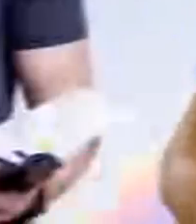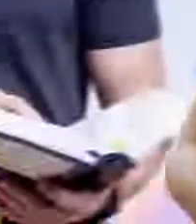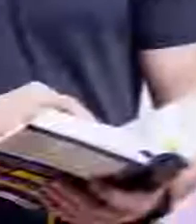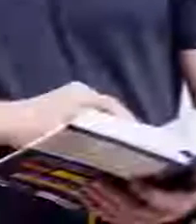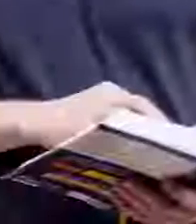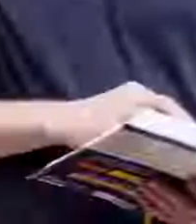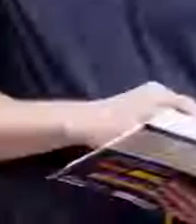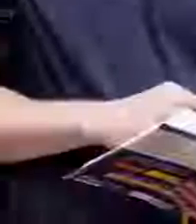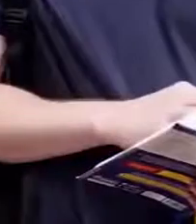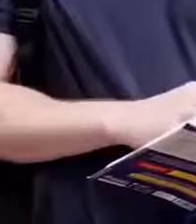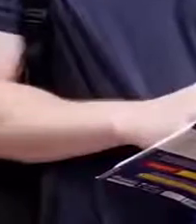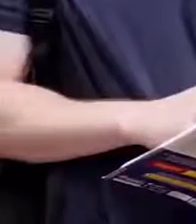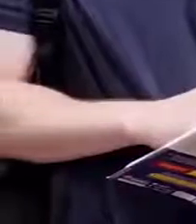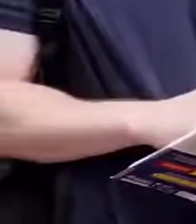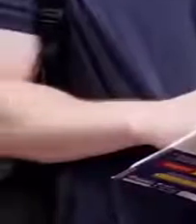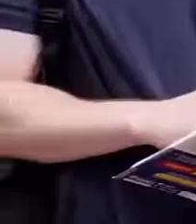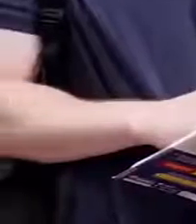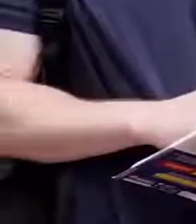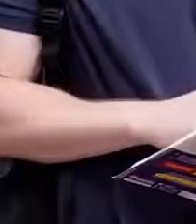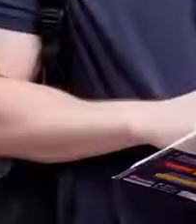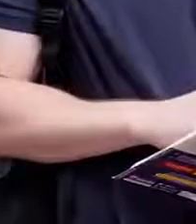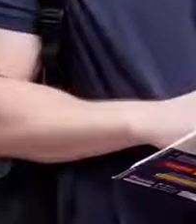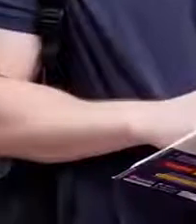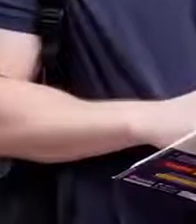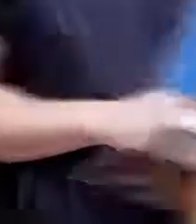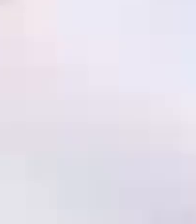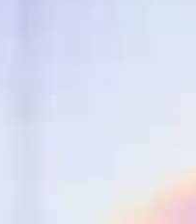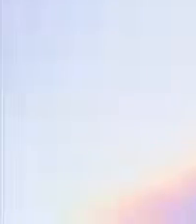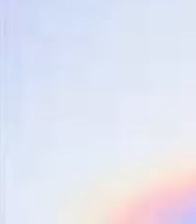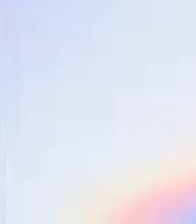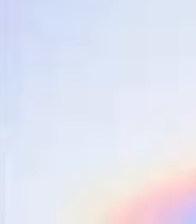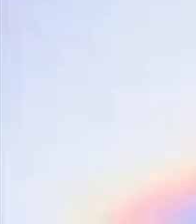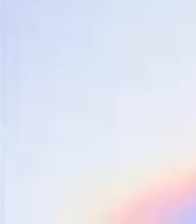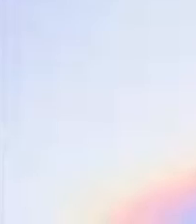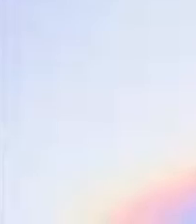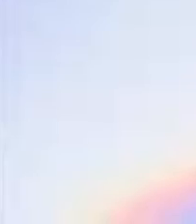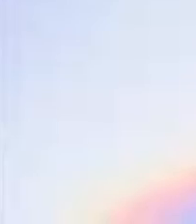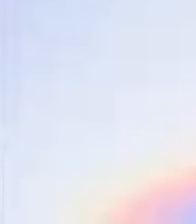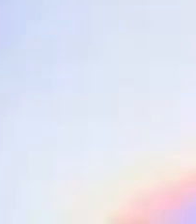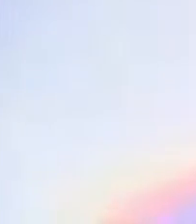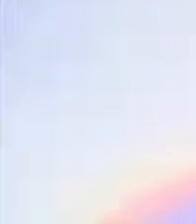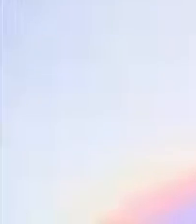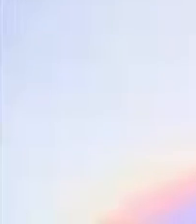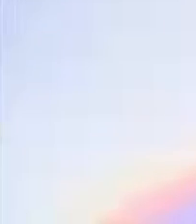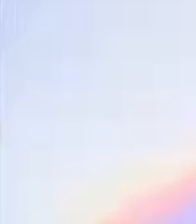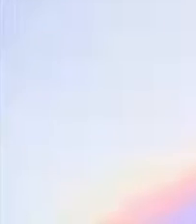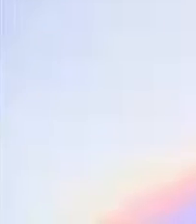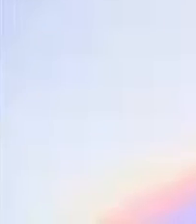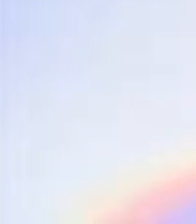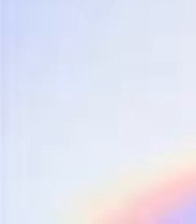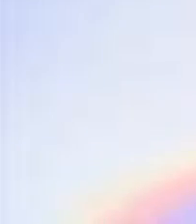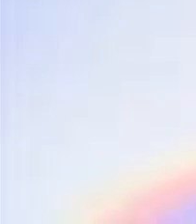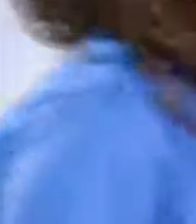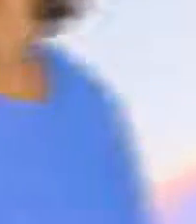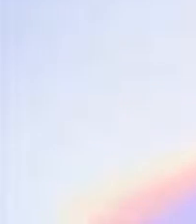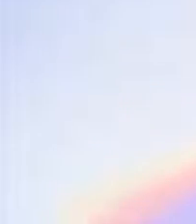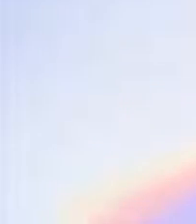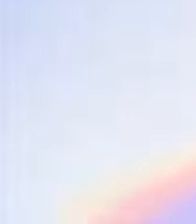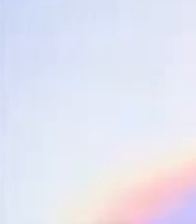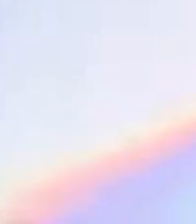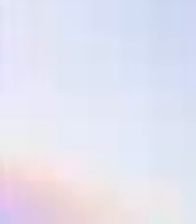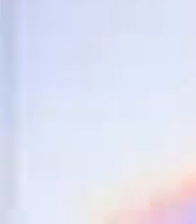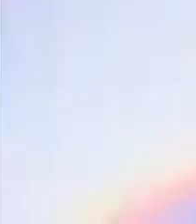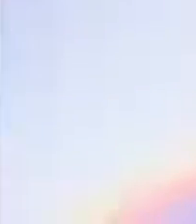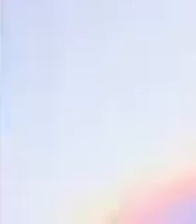aluno através de uma vivência transformadora e conectada com o mercado. Participe do nosso processo seletivo e receba também acesso à plataforma da